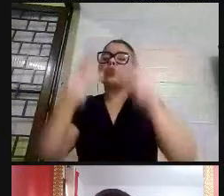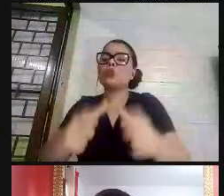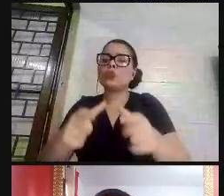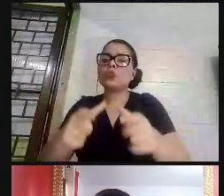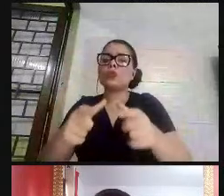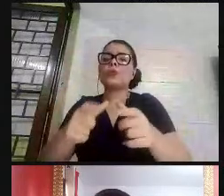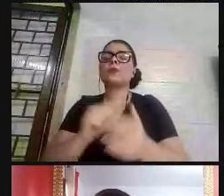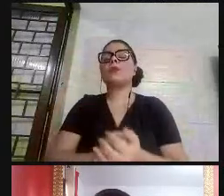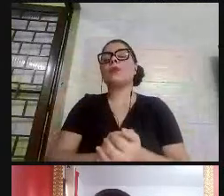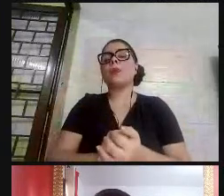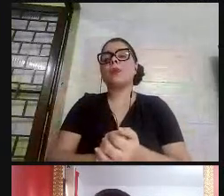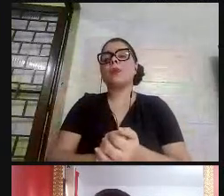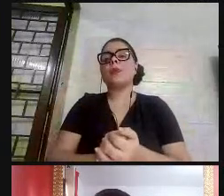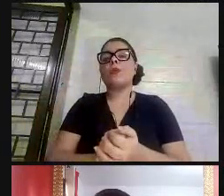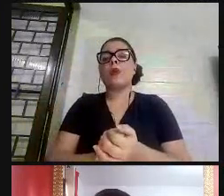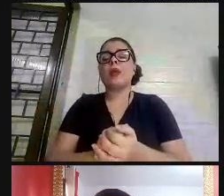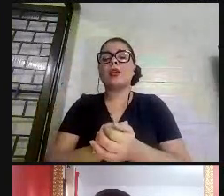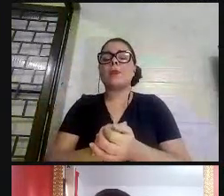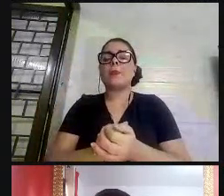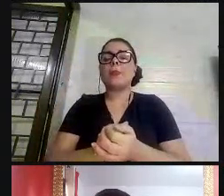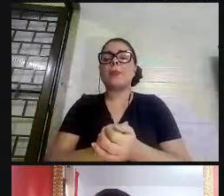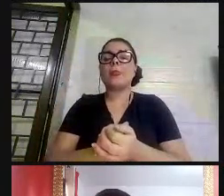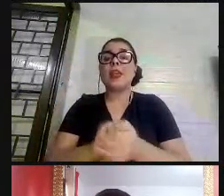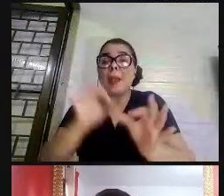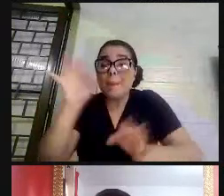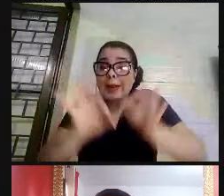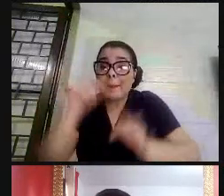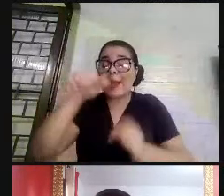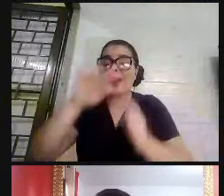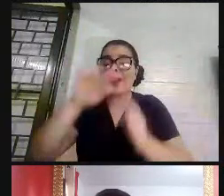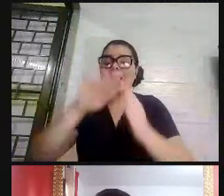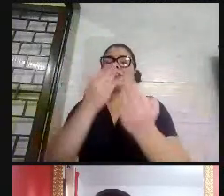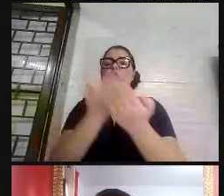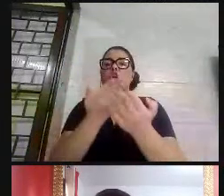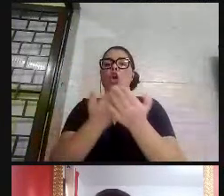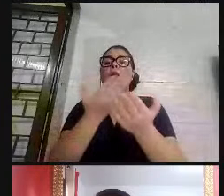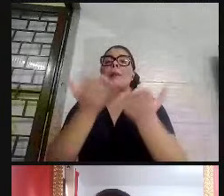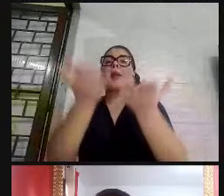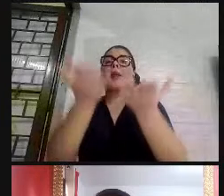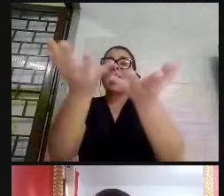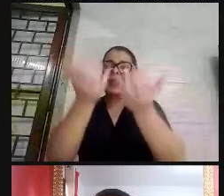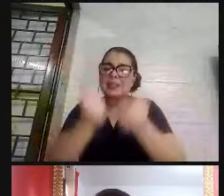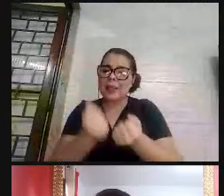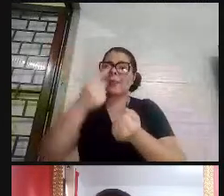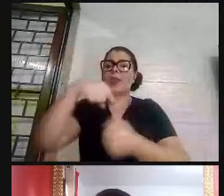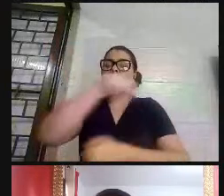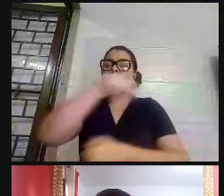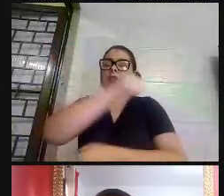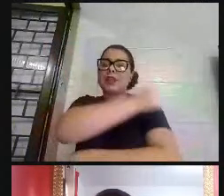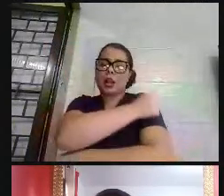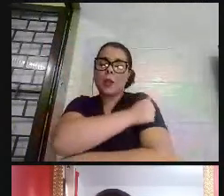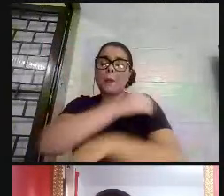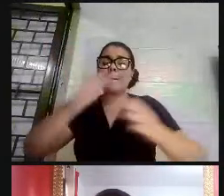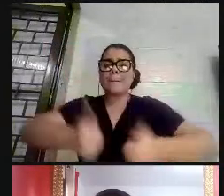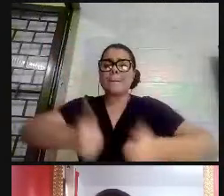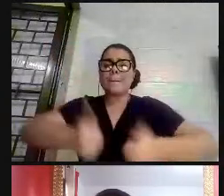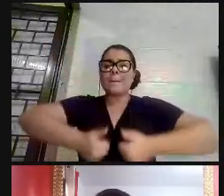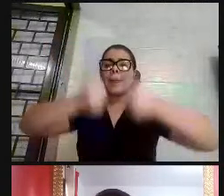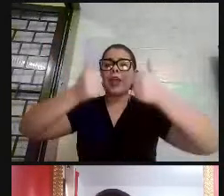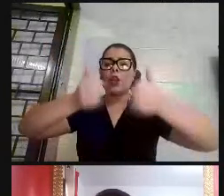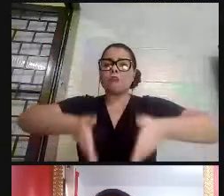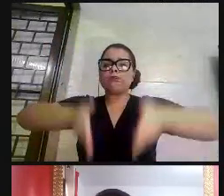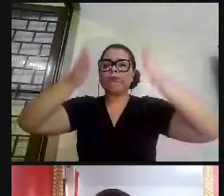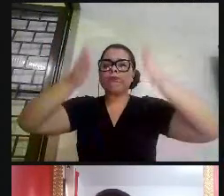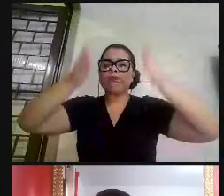Jorge Jarjus, e a prepara para receber esses alunos, deixa a estrutura toda pronta.